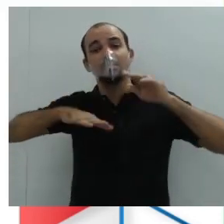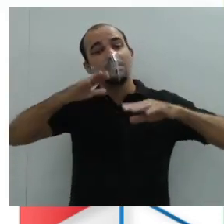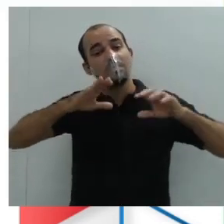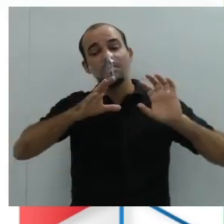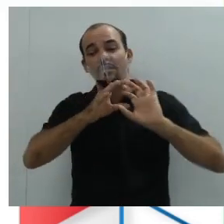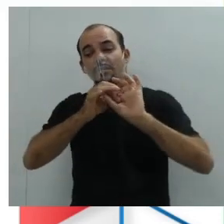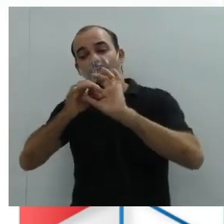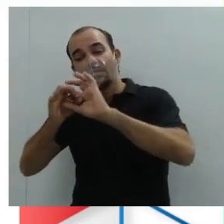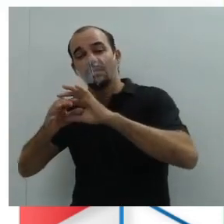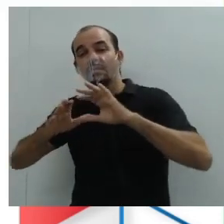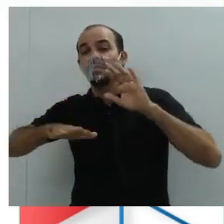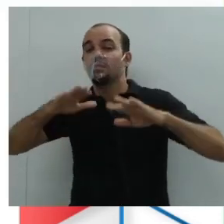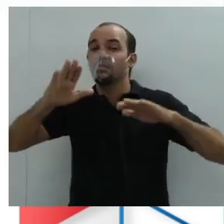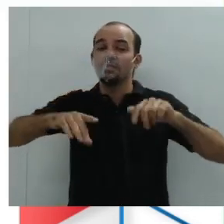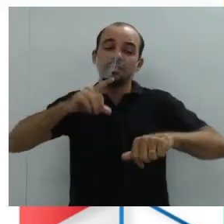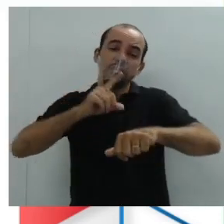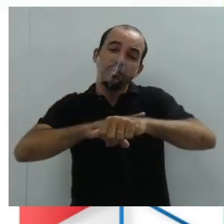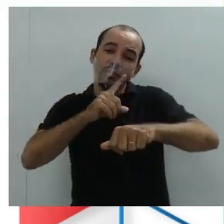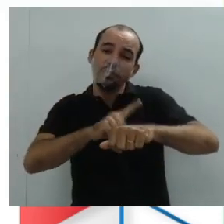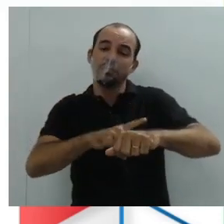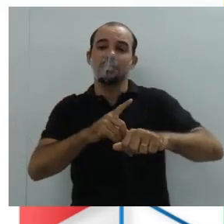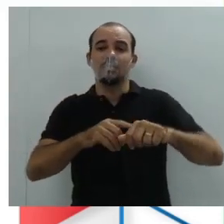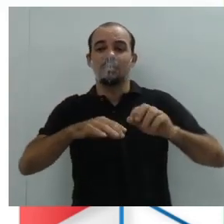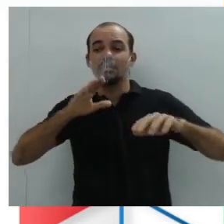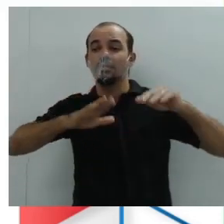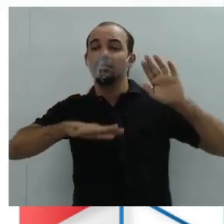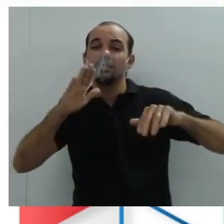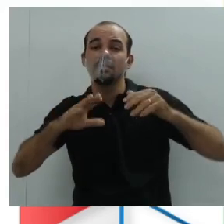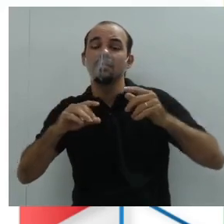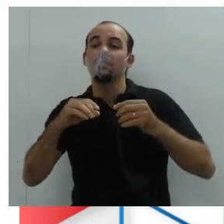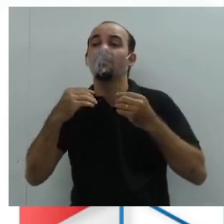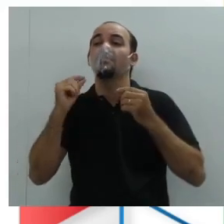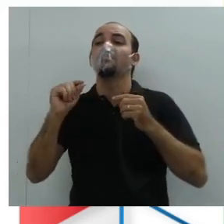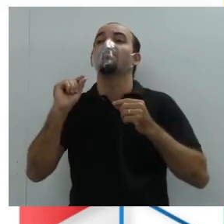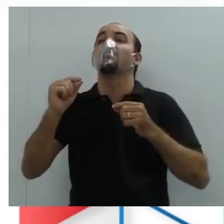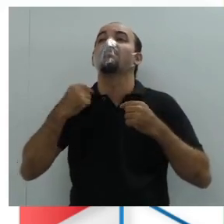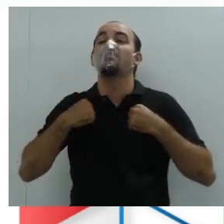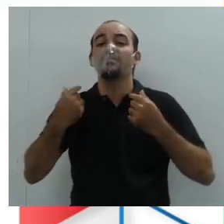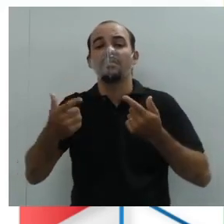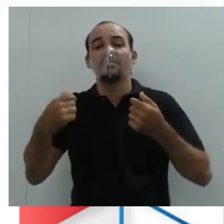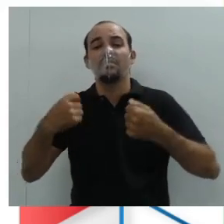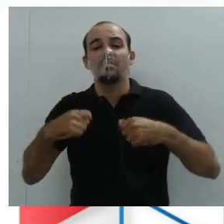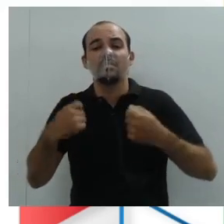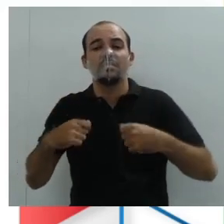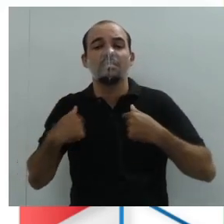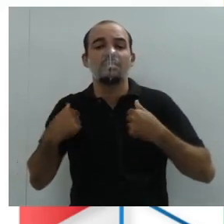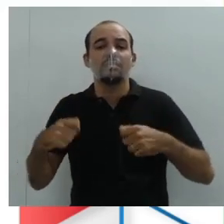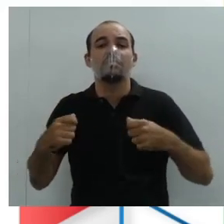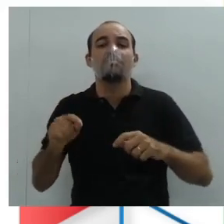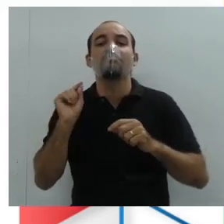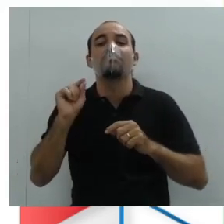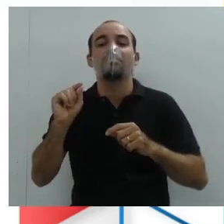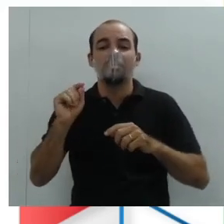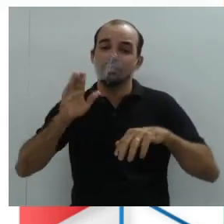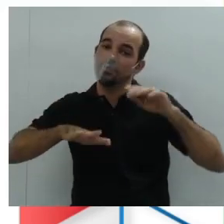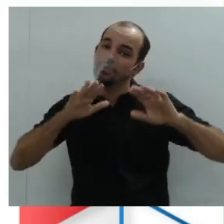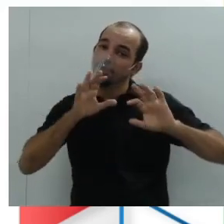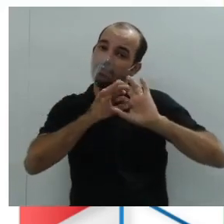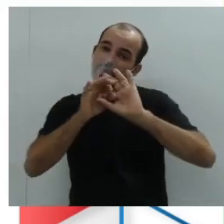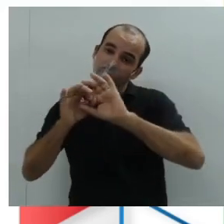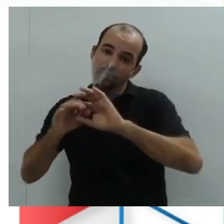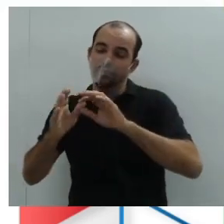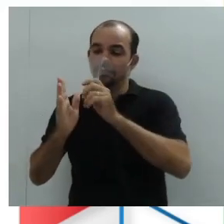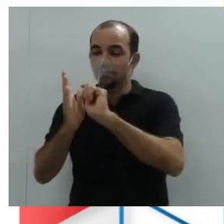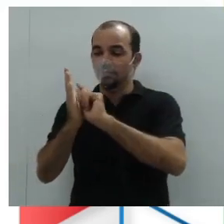descobre qual o melhor gênero para atender a minha necessidade. Para a necessidade de hoje da gente, vamos para o